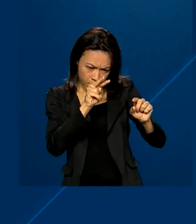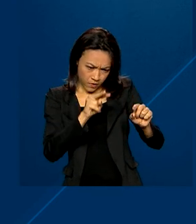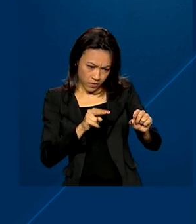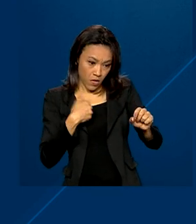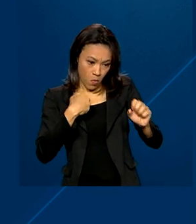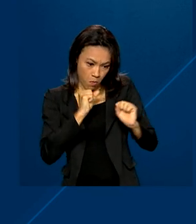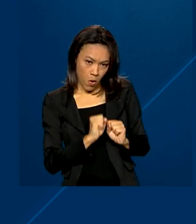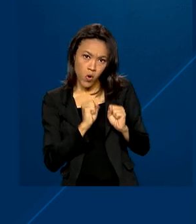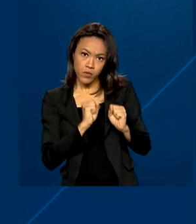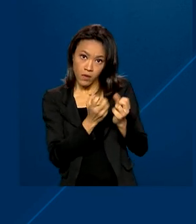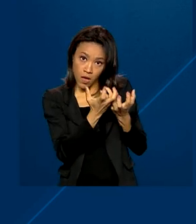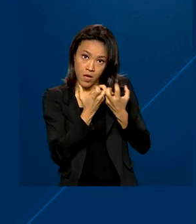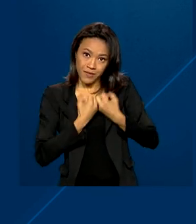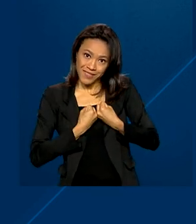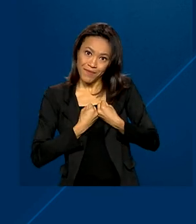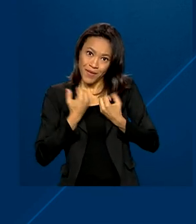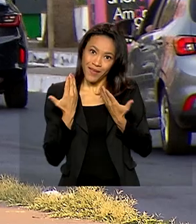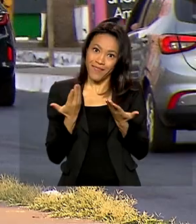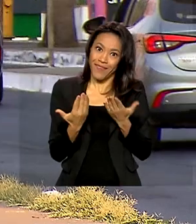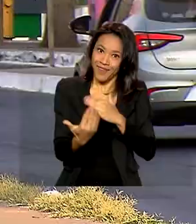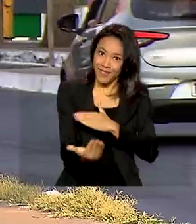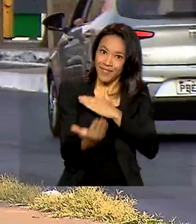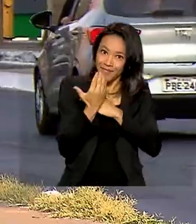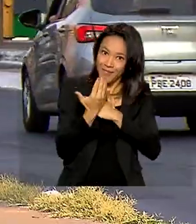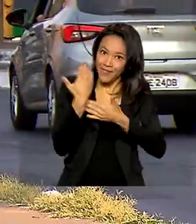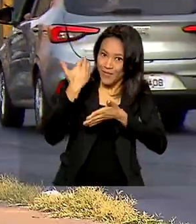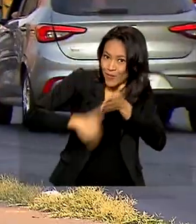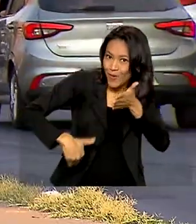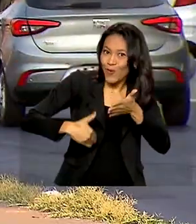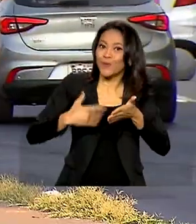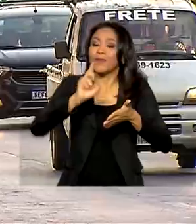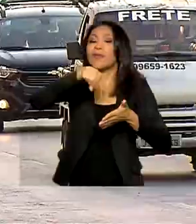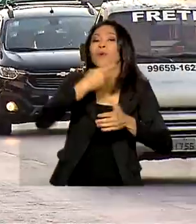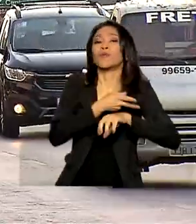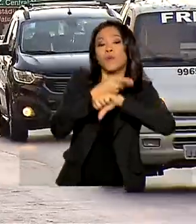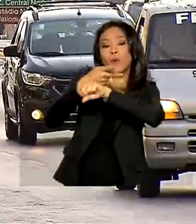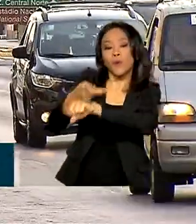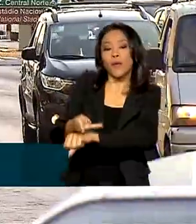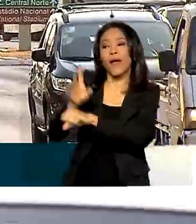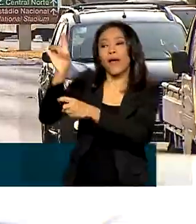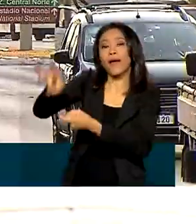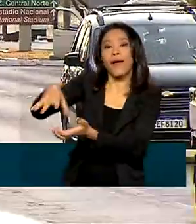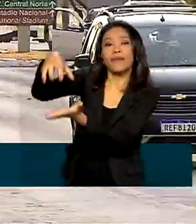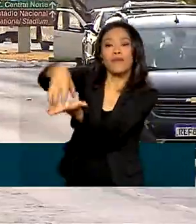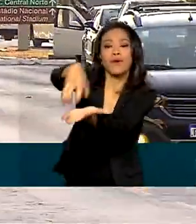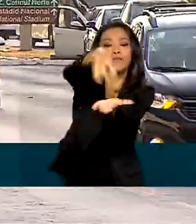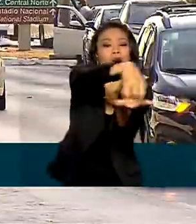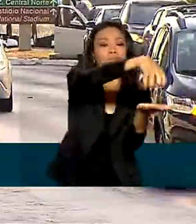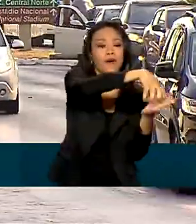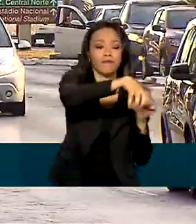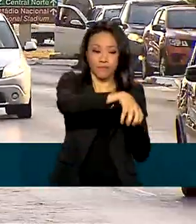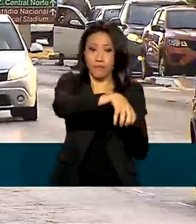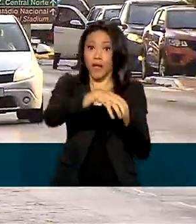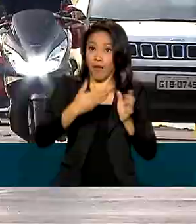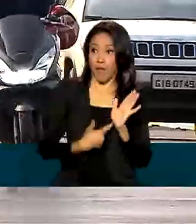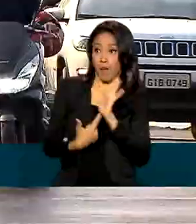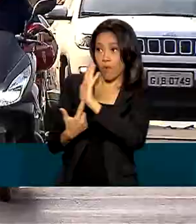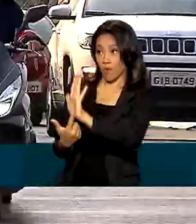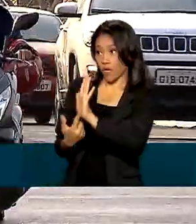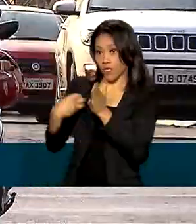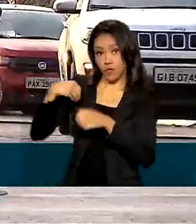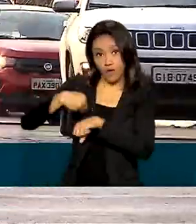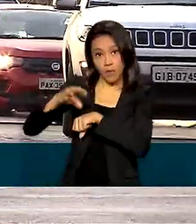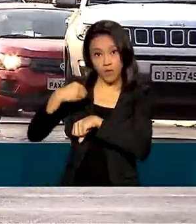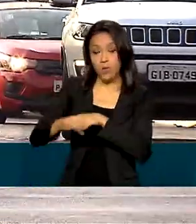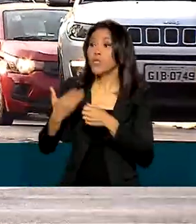pode mesmo receber o benefício. Depois, é hora de procurar cada órgão ou empresa, apresentar os dados e